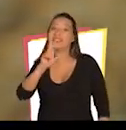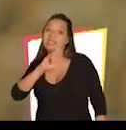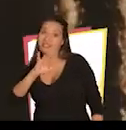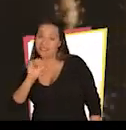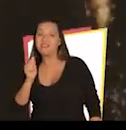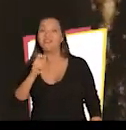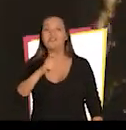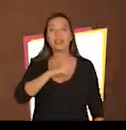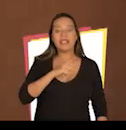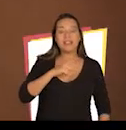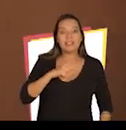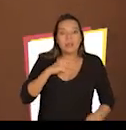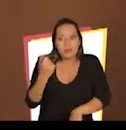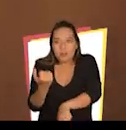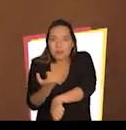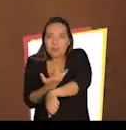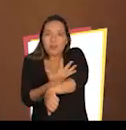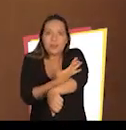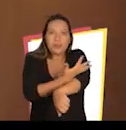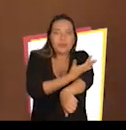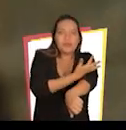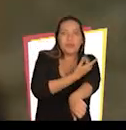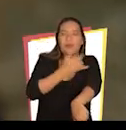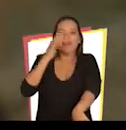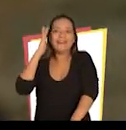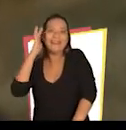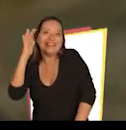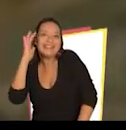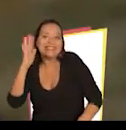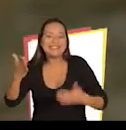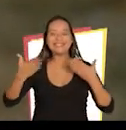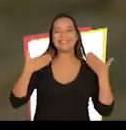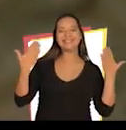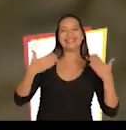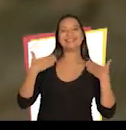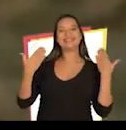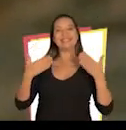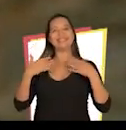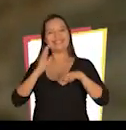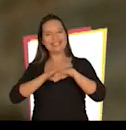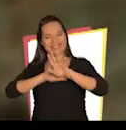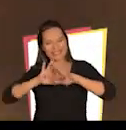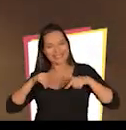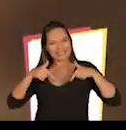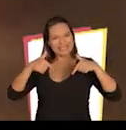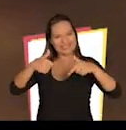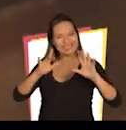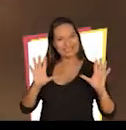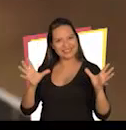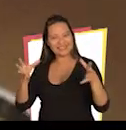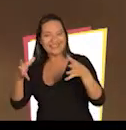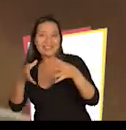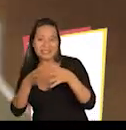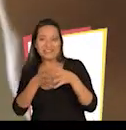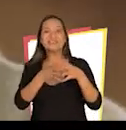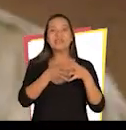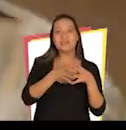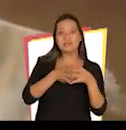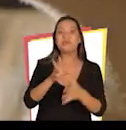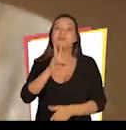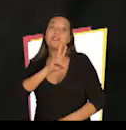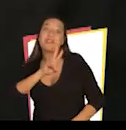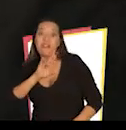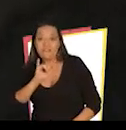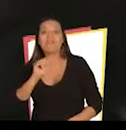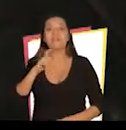com brilho nos olhos Com muita alegria e mobilização Vai ser dizendo a